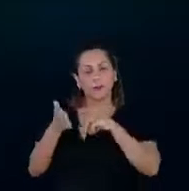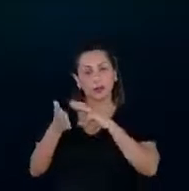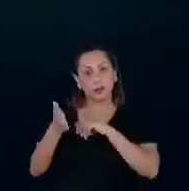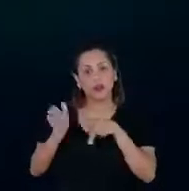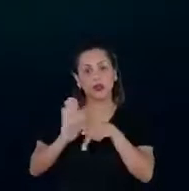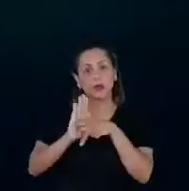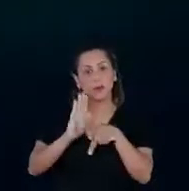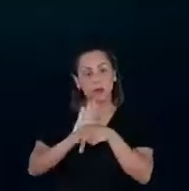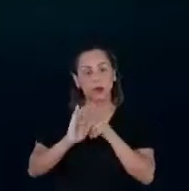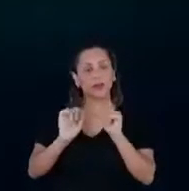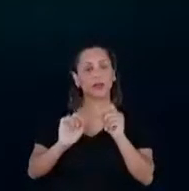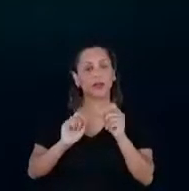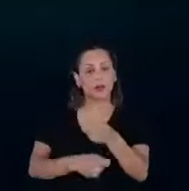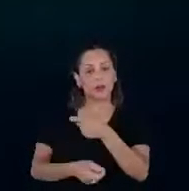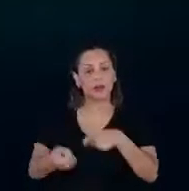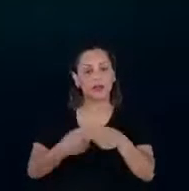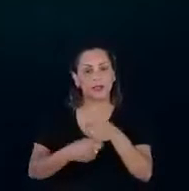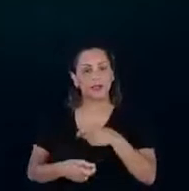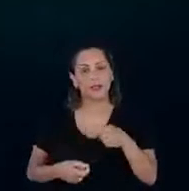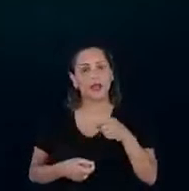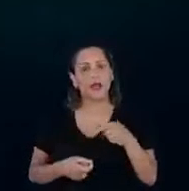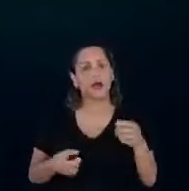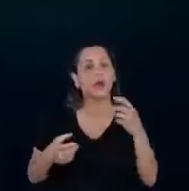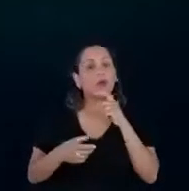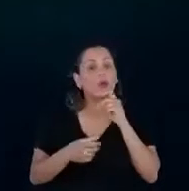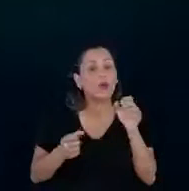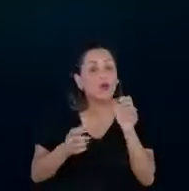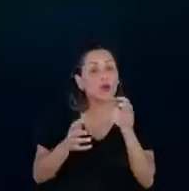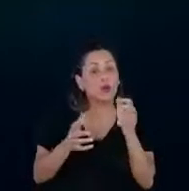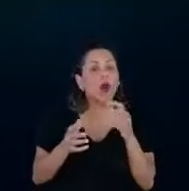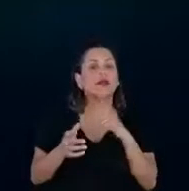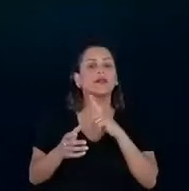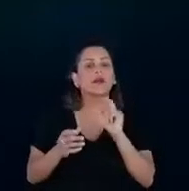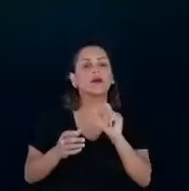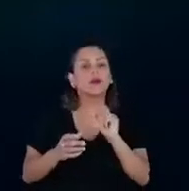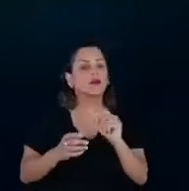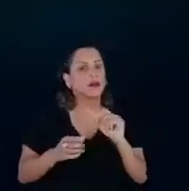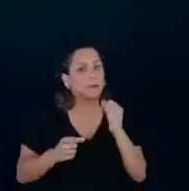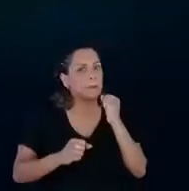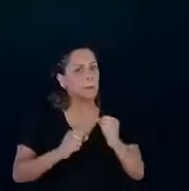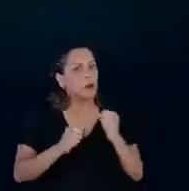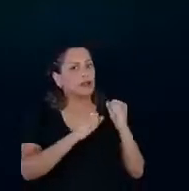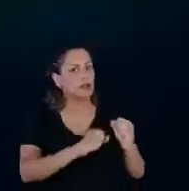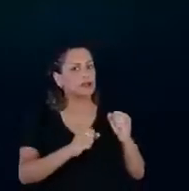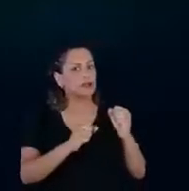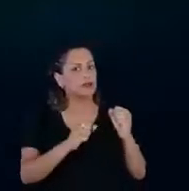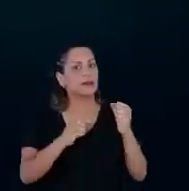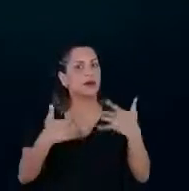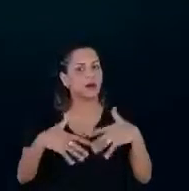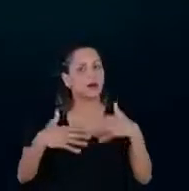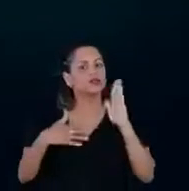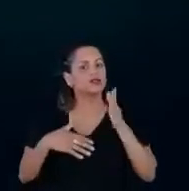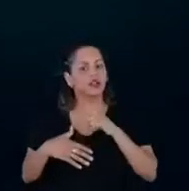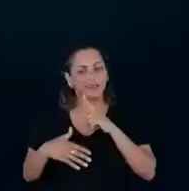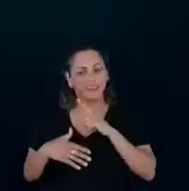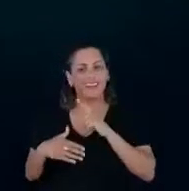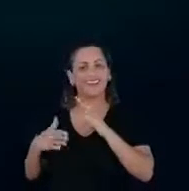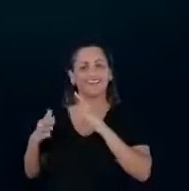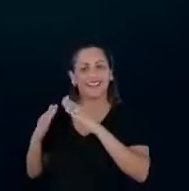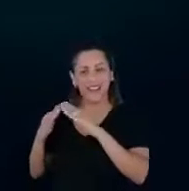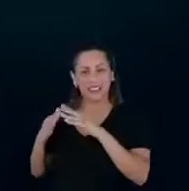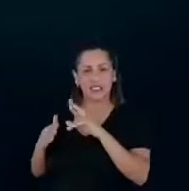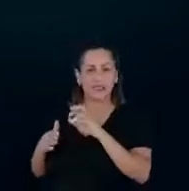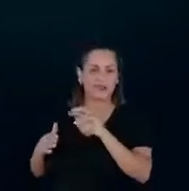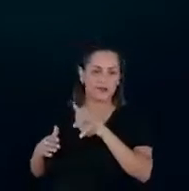é um segmento que tem um potencial imenso, a exemplo do que a gente já faz para refrigerador, para uso residencial, o comercial